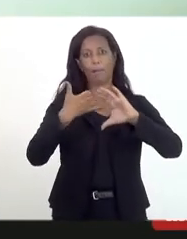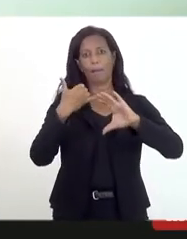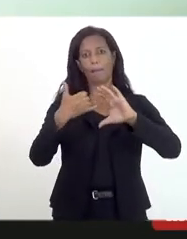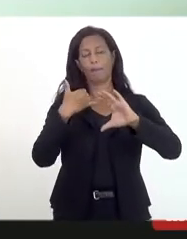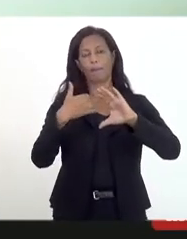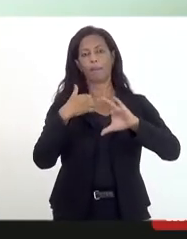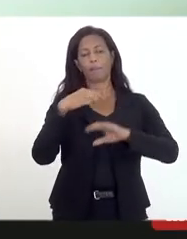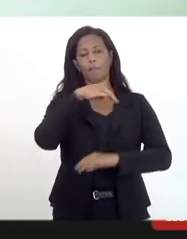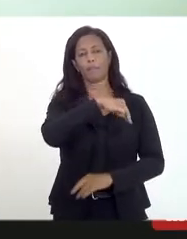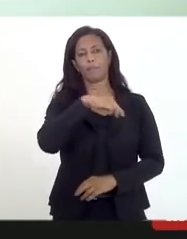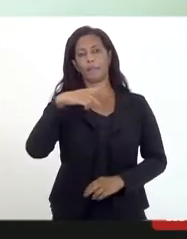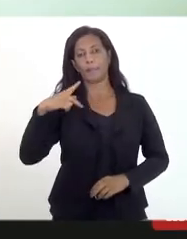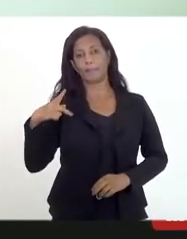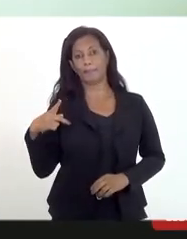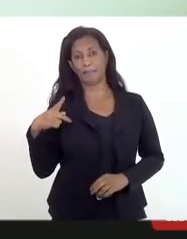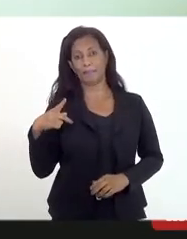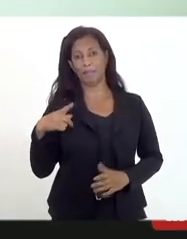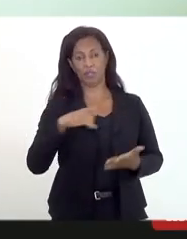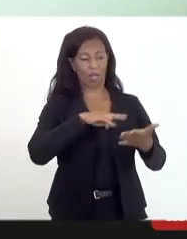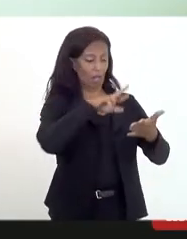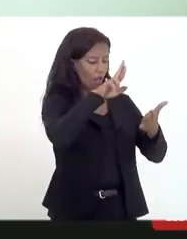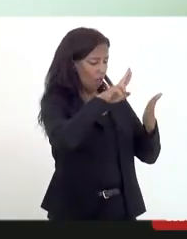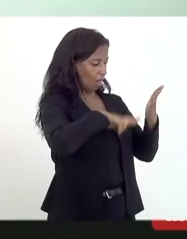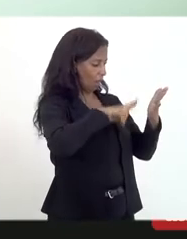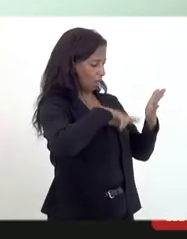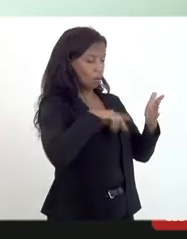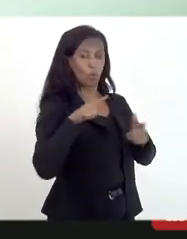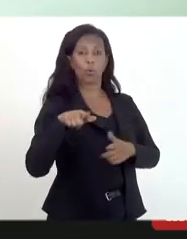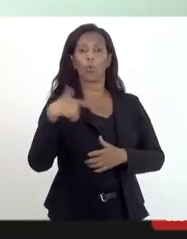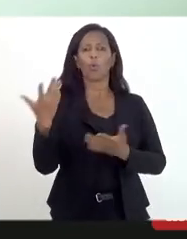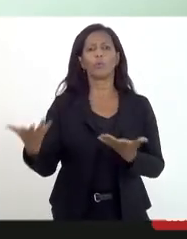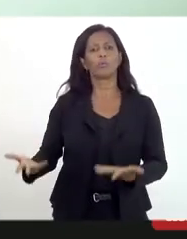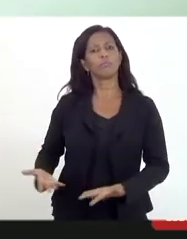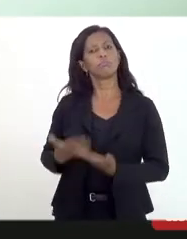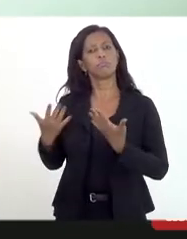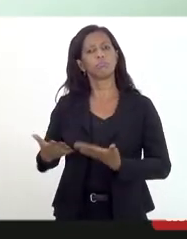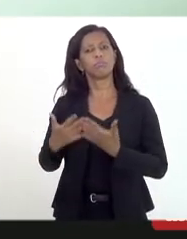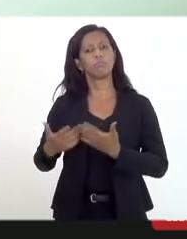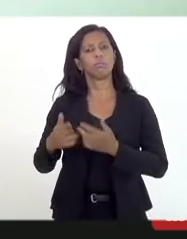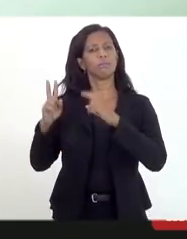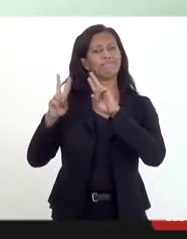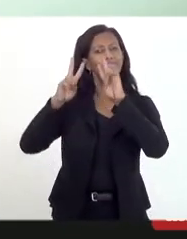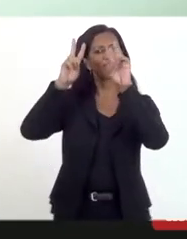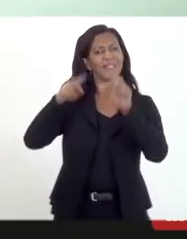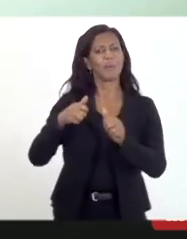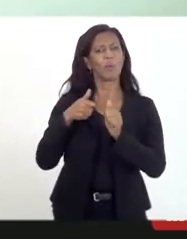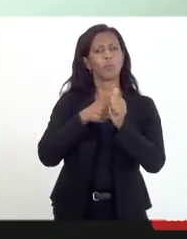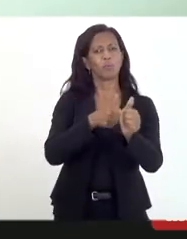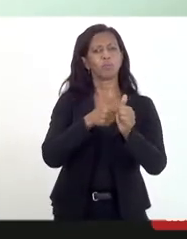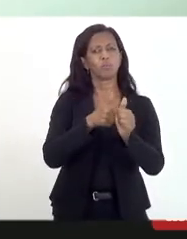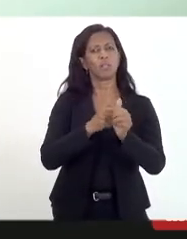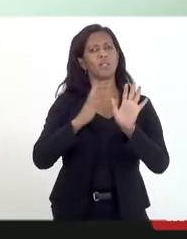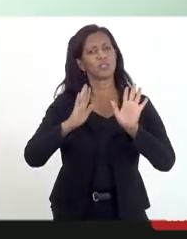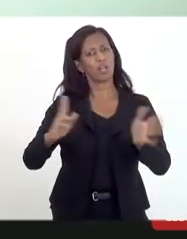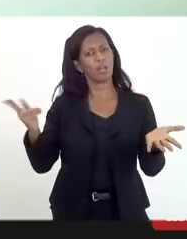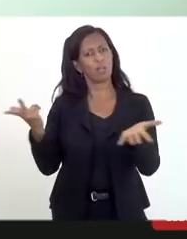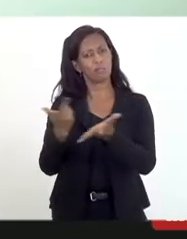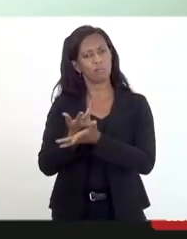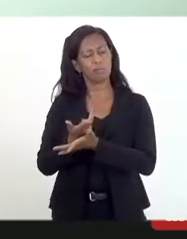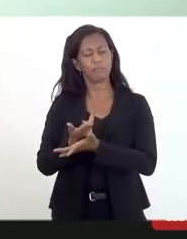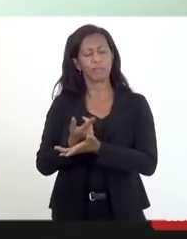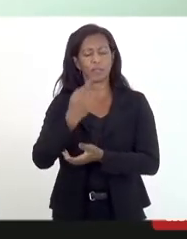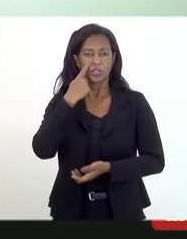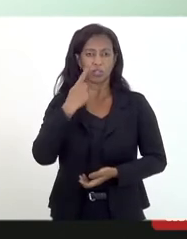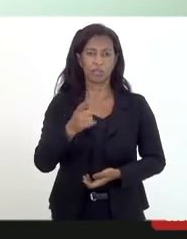Ministério Público, outras iniciativas para o enfrentamento do tema vêm sendo tomadas. A gente vê aqui, por